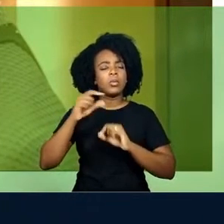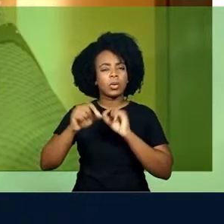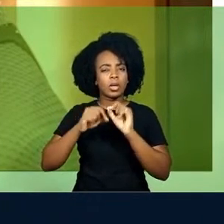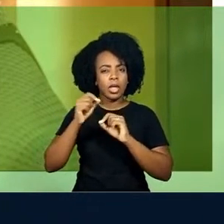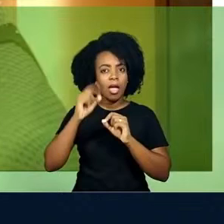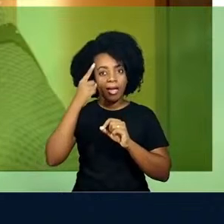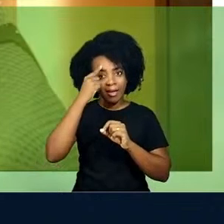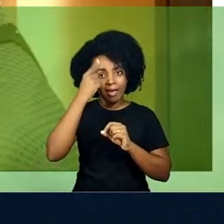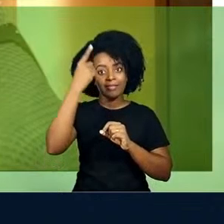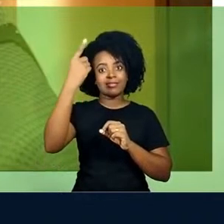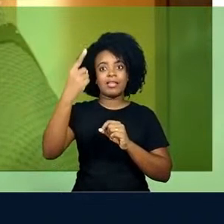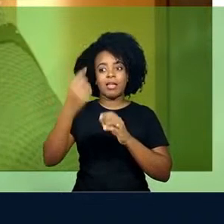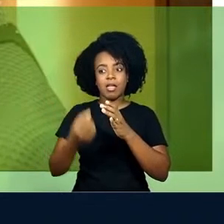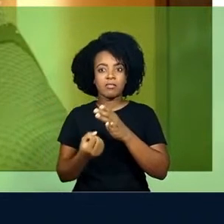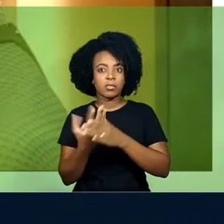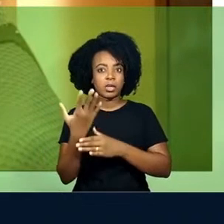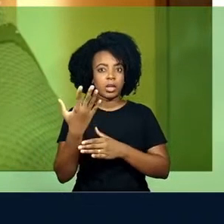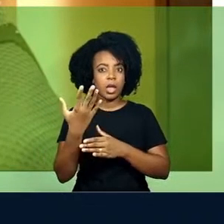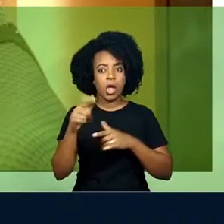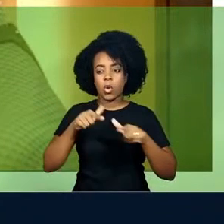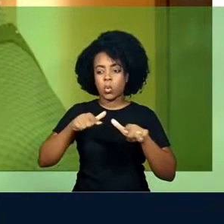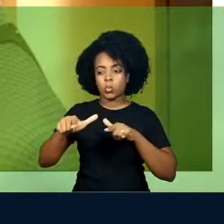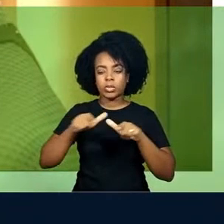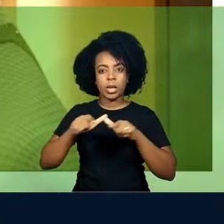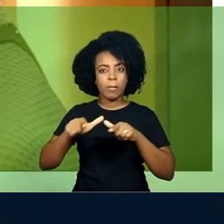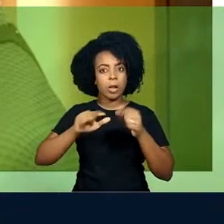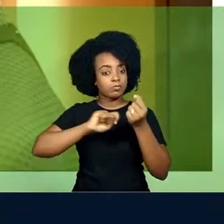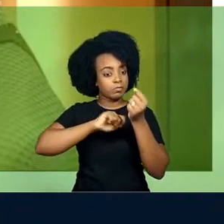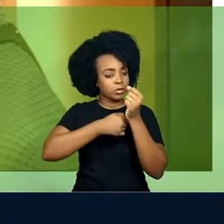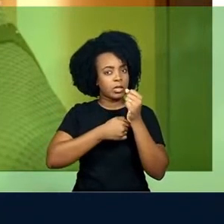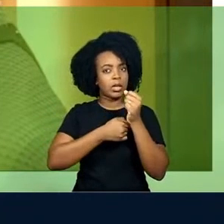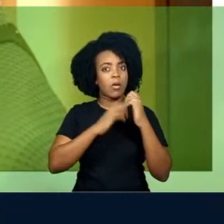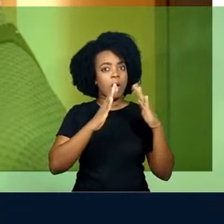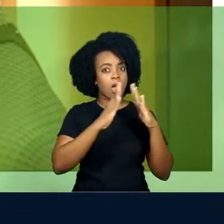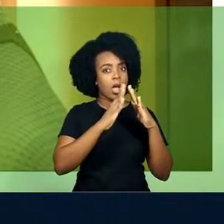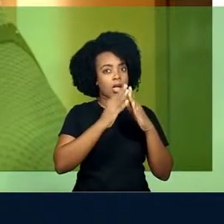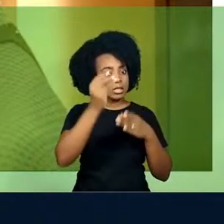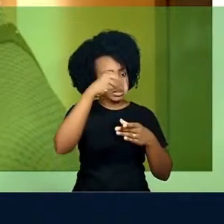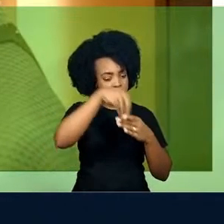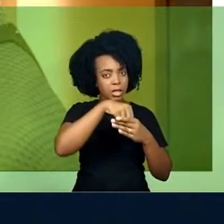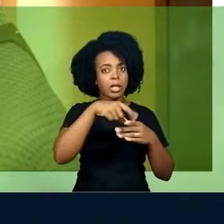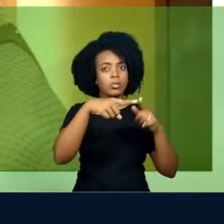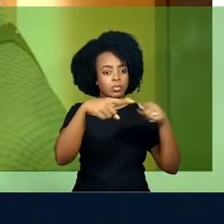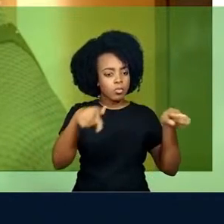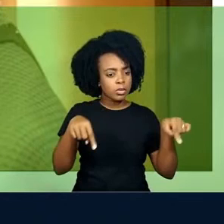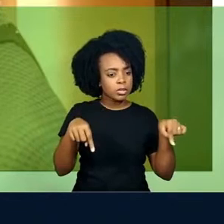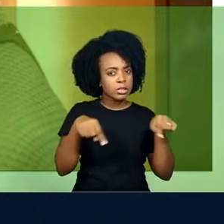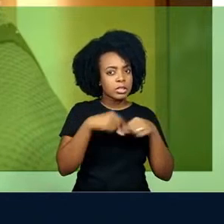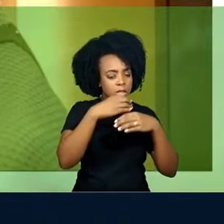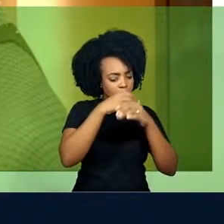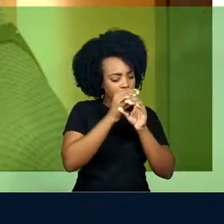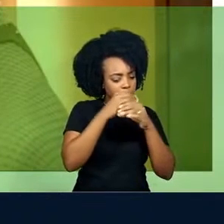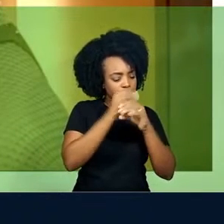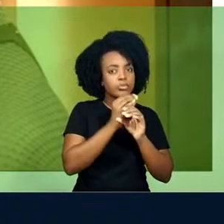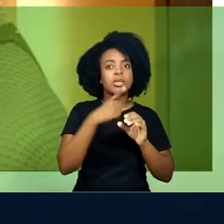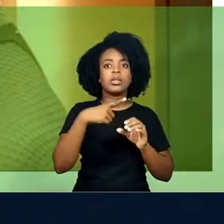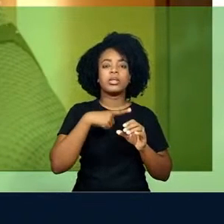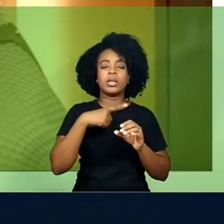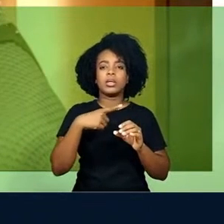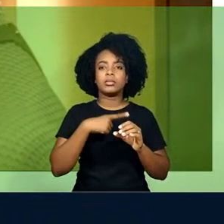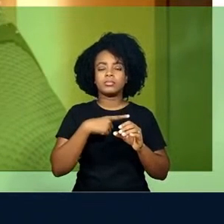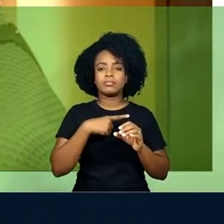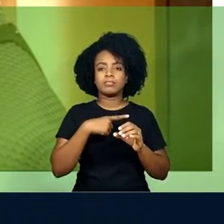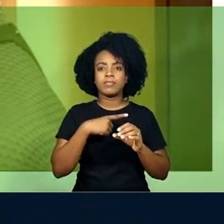desenvolveu esse trabalho individualmente secreto, em sua casa isolada no laboratório. Ele